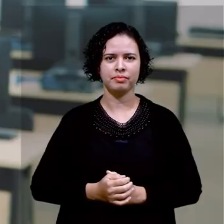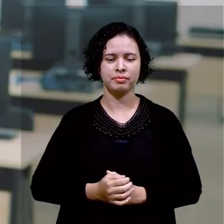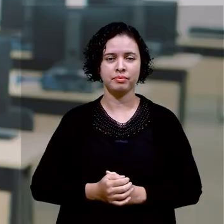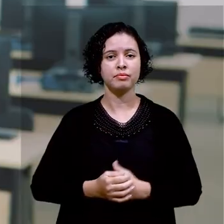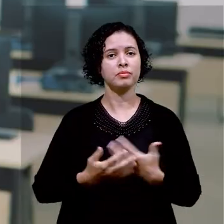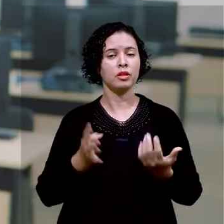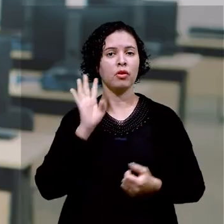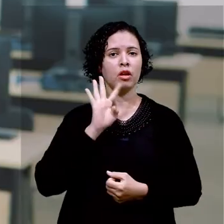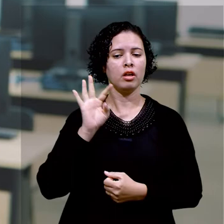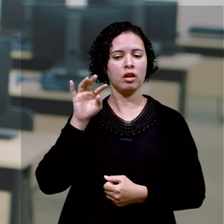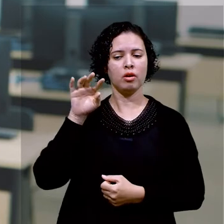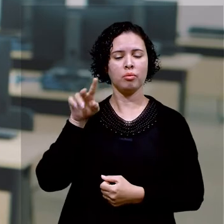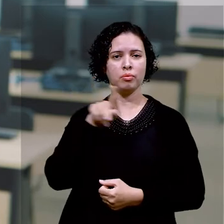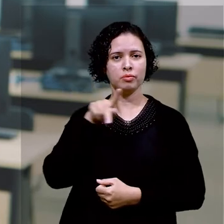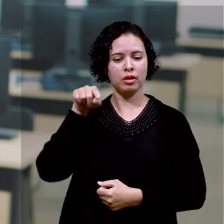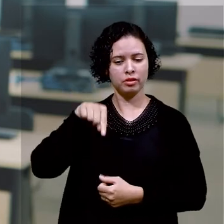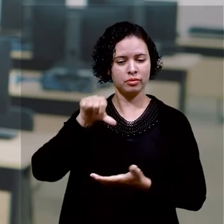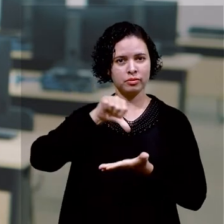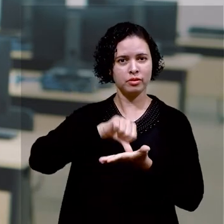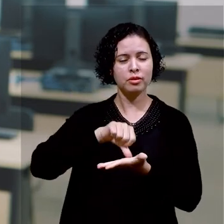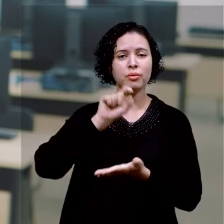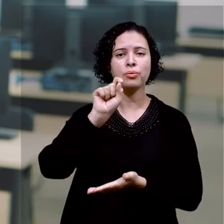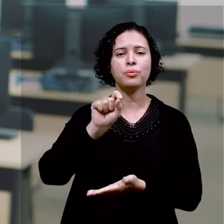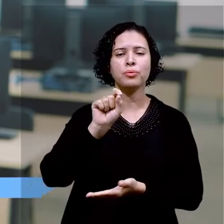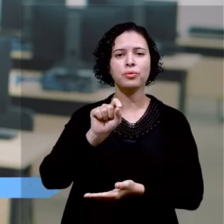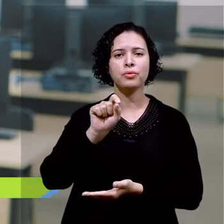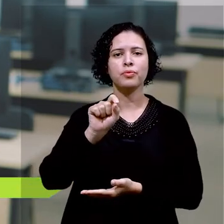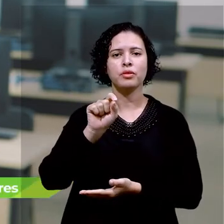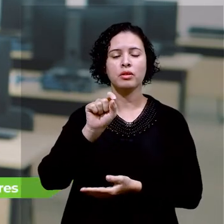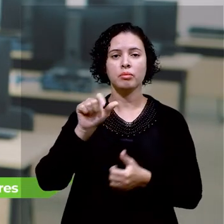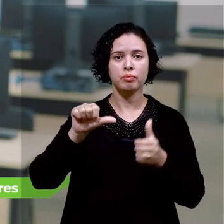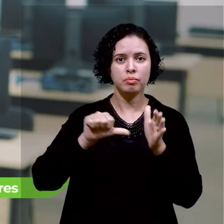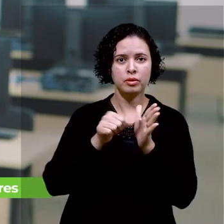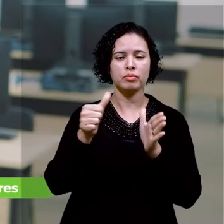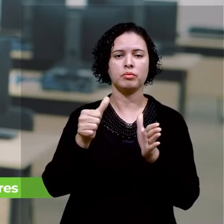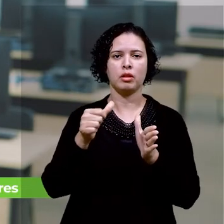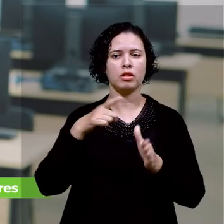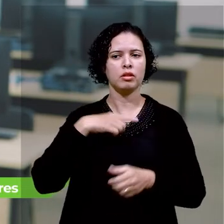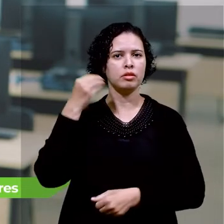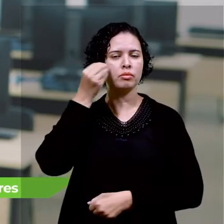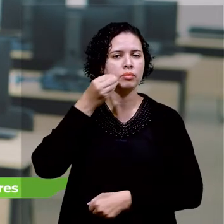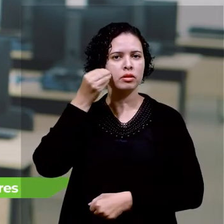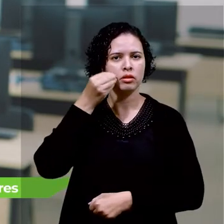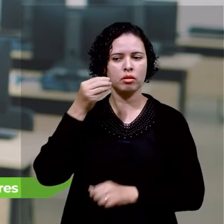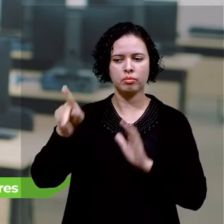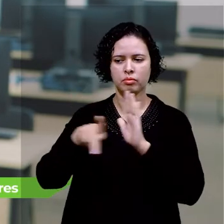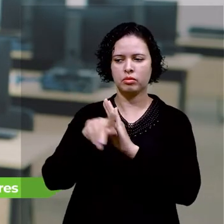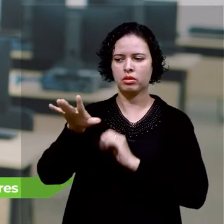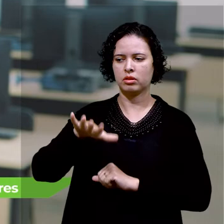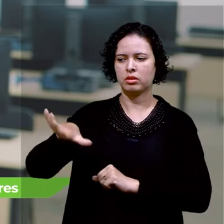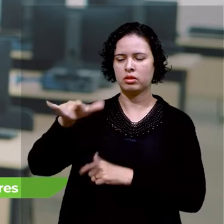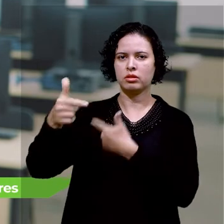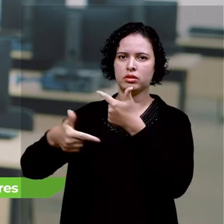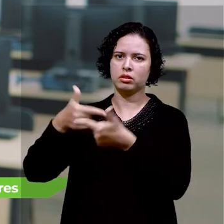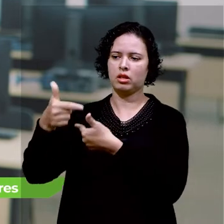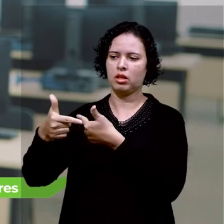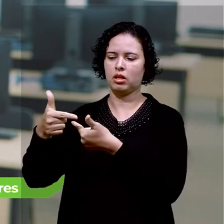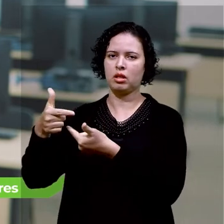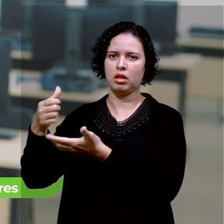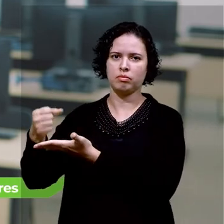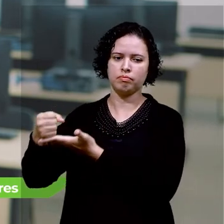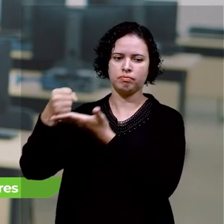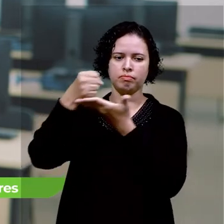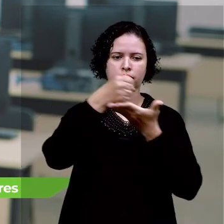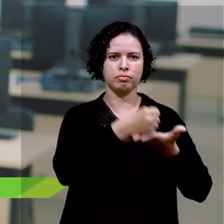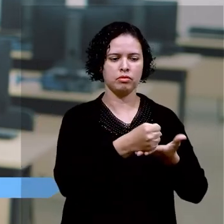O legal dos professores aqui do campus é que, primeiro, eles trazem experiências do mercado de trabalho, o que ajuda a